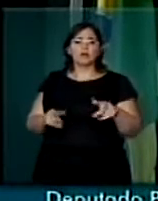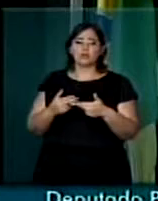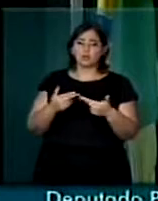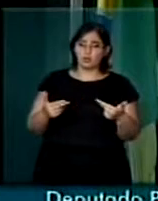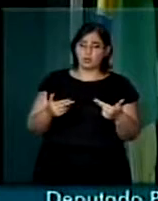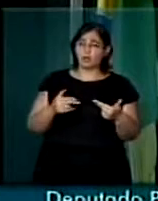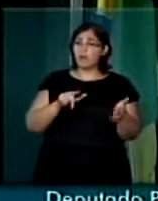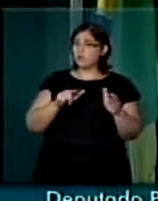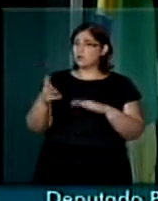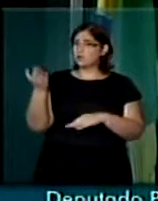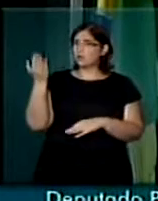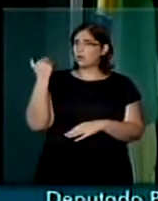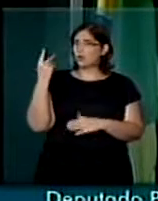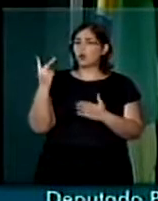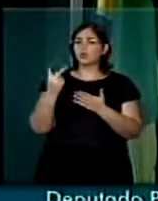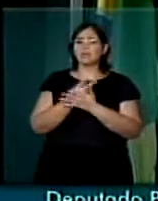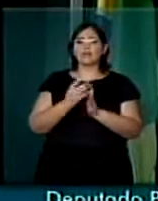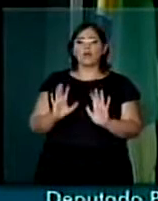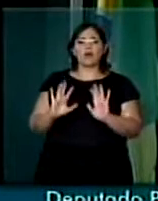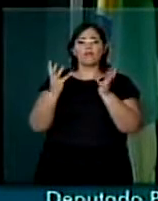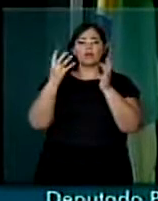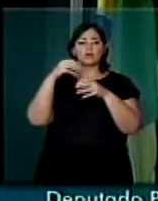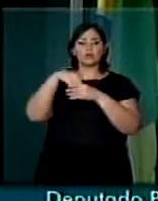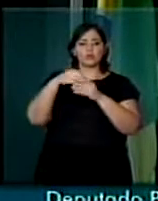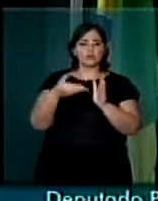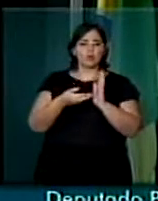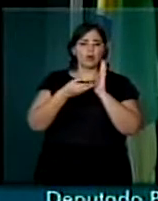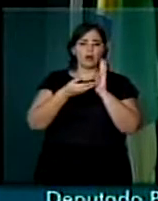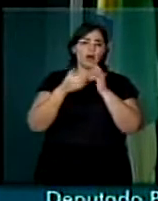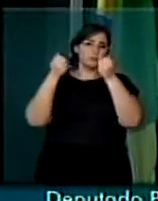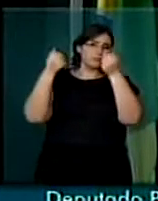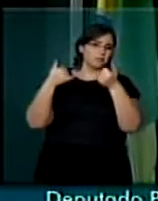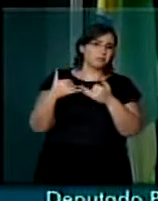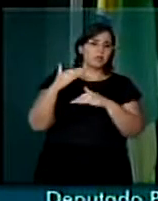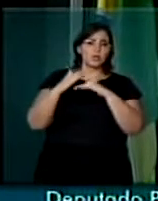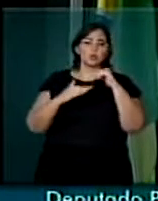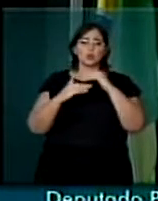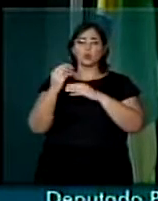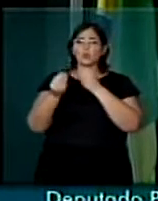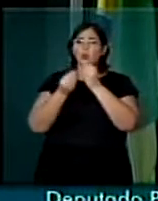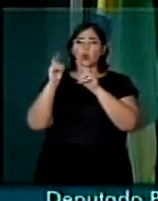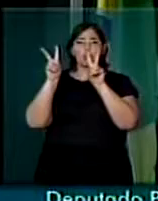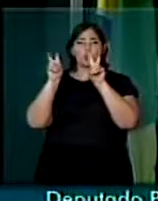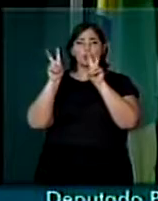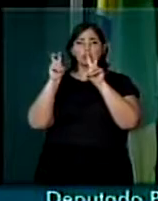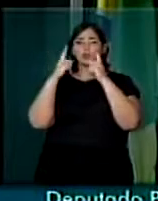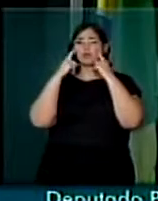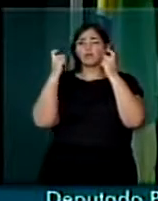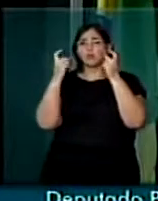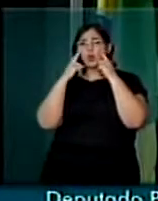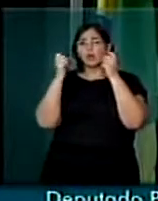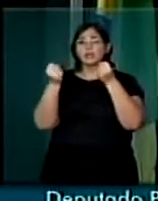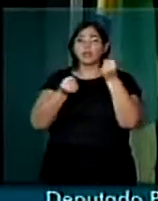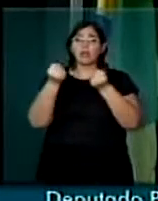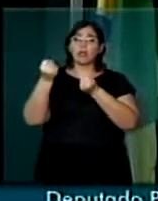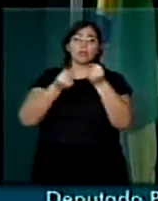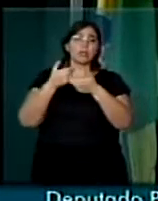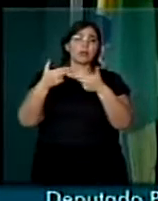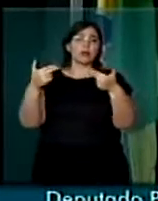Semana passada ocorreu um evento aqui na Casa tratando, por exemplo, da temática da violência no trânsito,